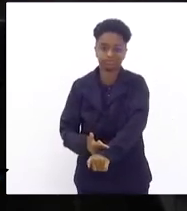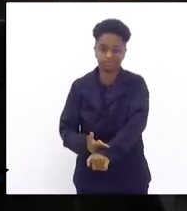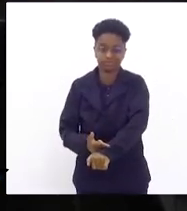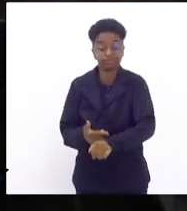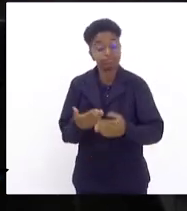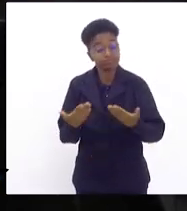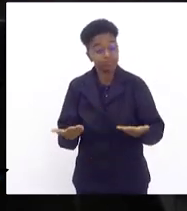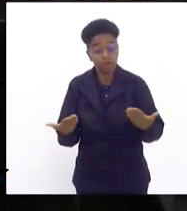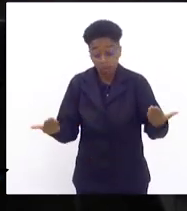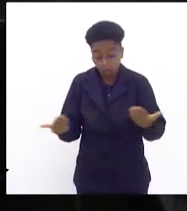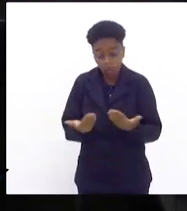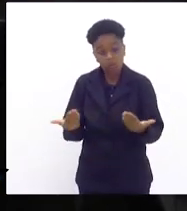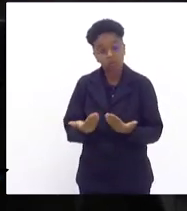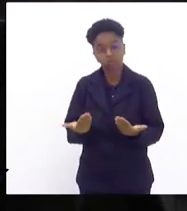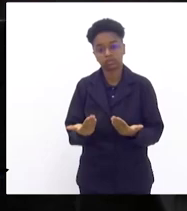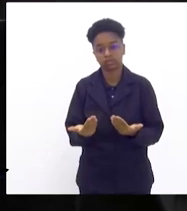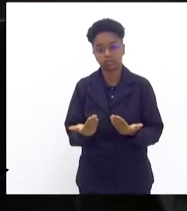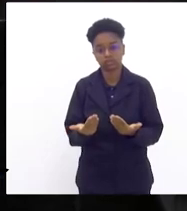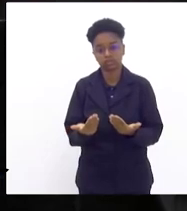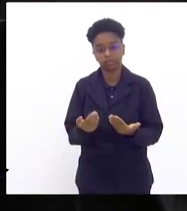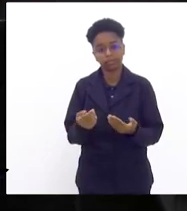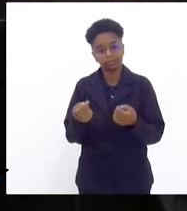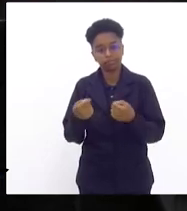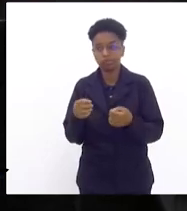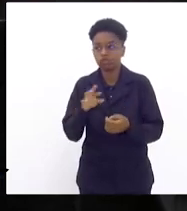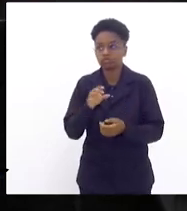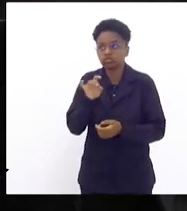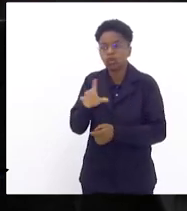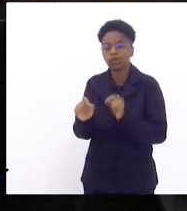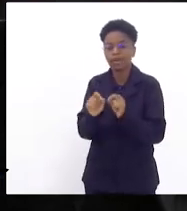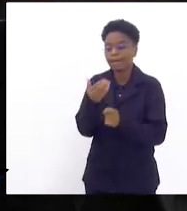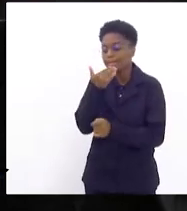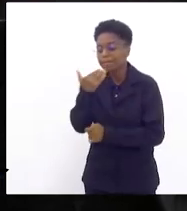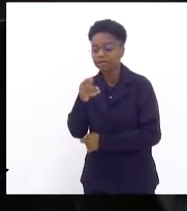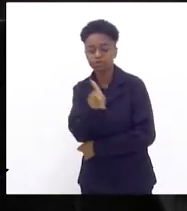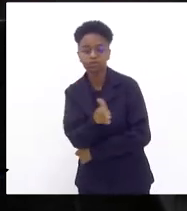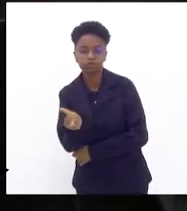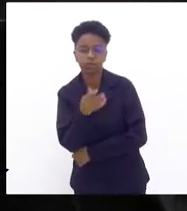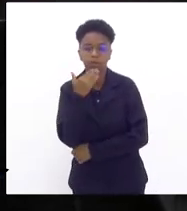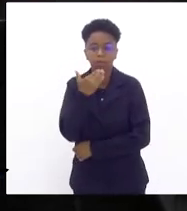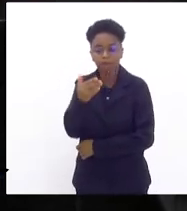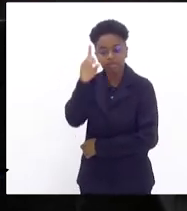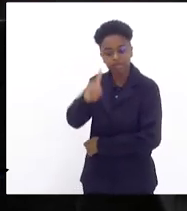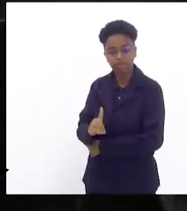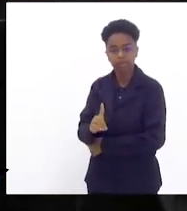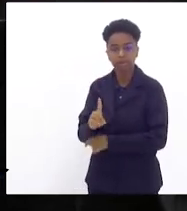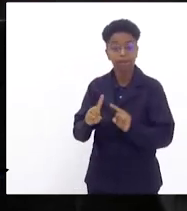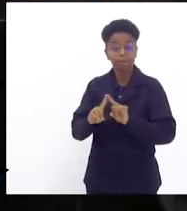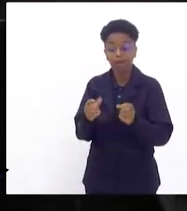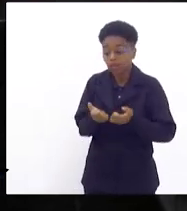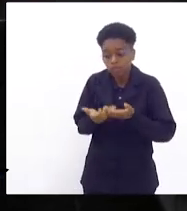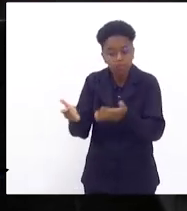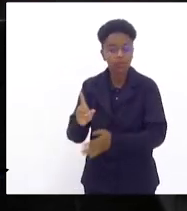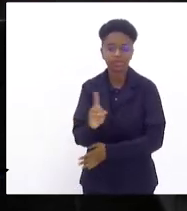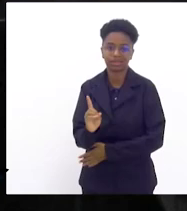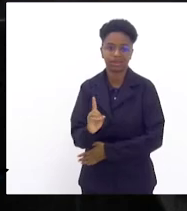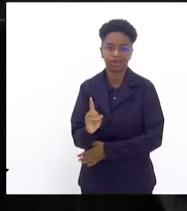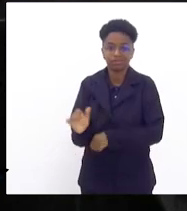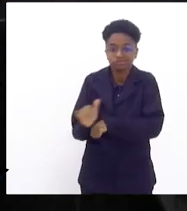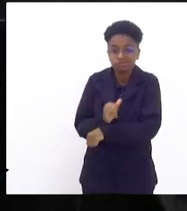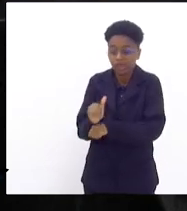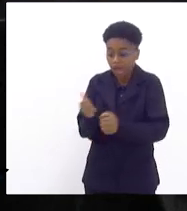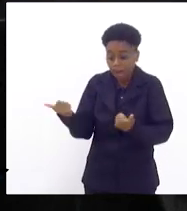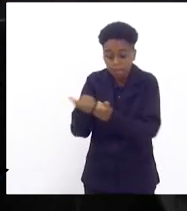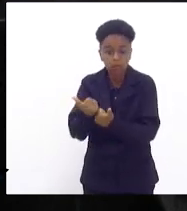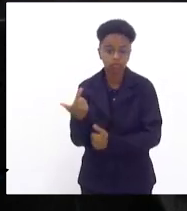E o que se faz hoje é tão somente cobrar dos professores, cobrar da direção e não fornecer qualquer elemento de